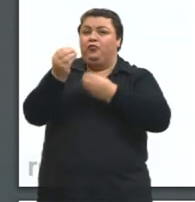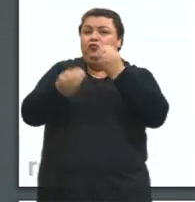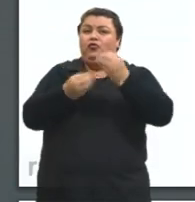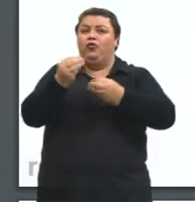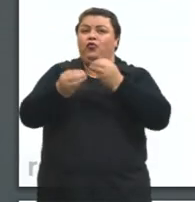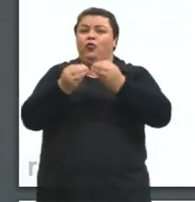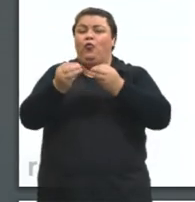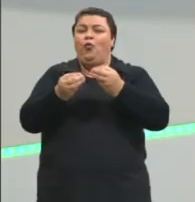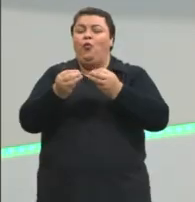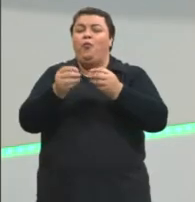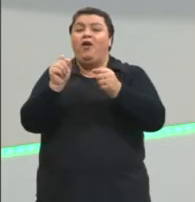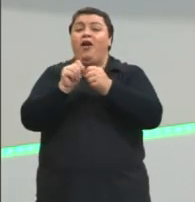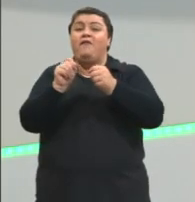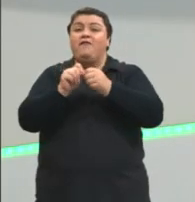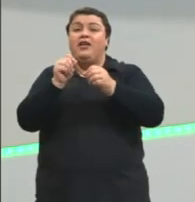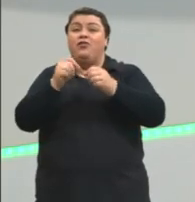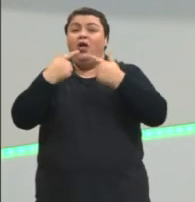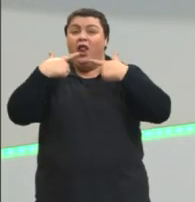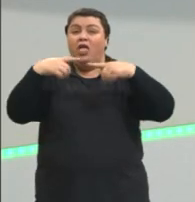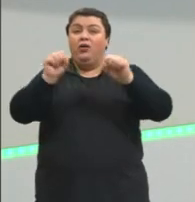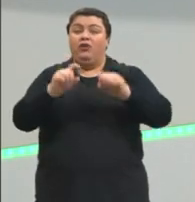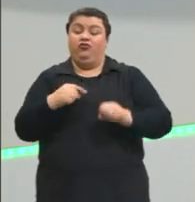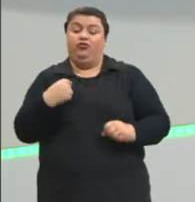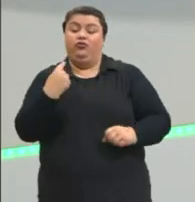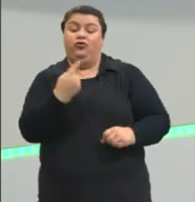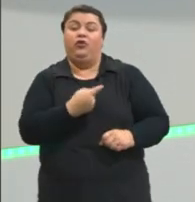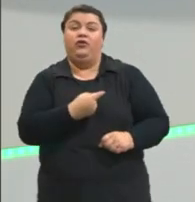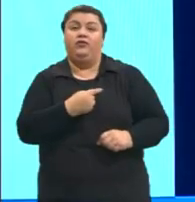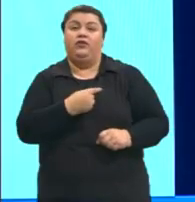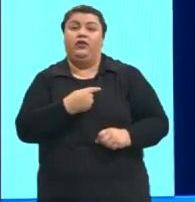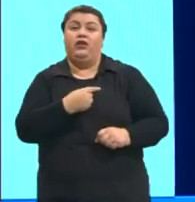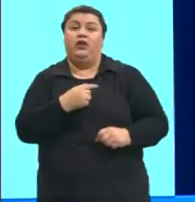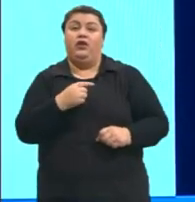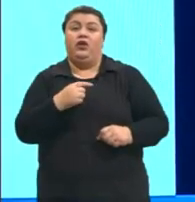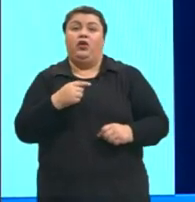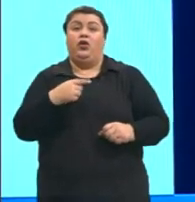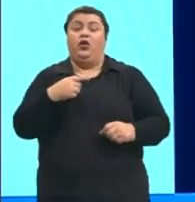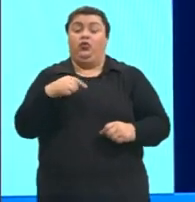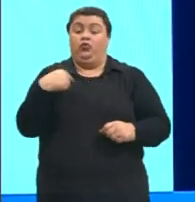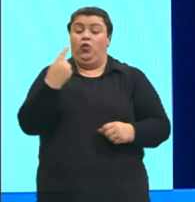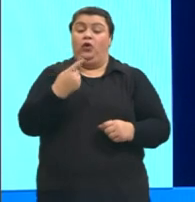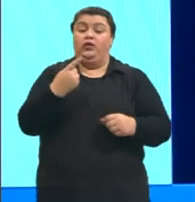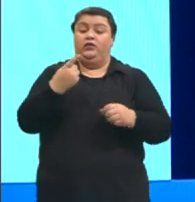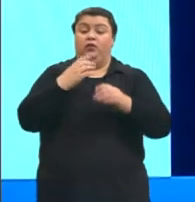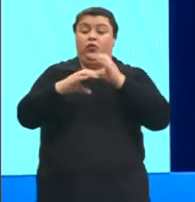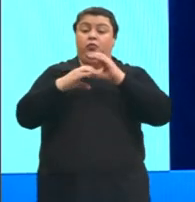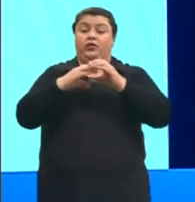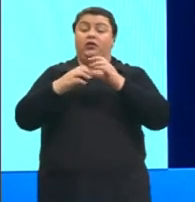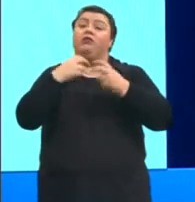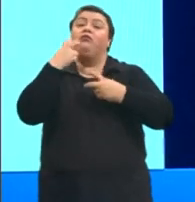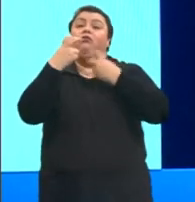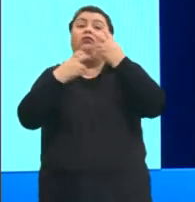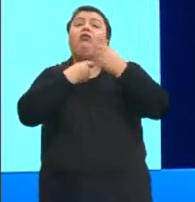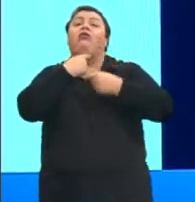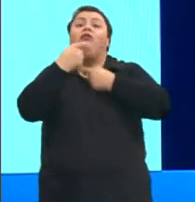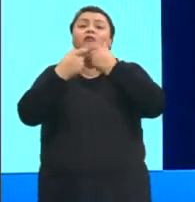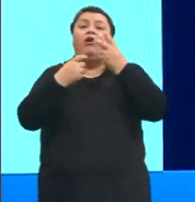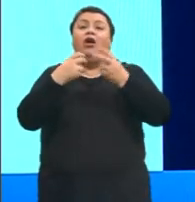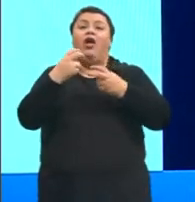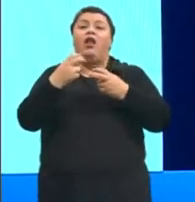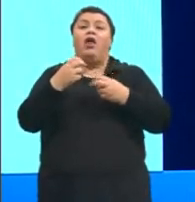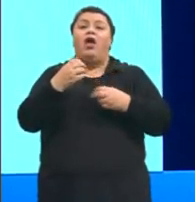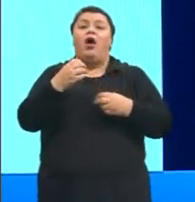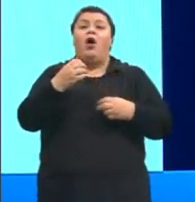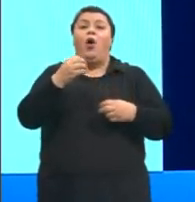funciona a linguagem nossa. A gente se comunica ou através da fala, ou através da comunicação de fala,